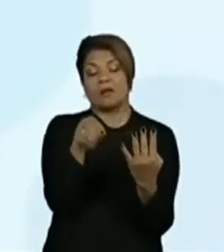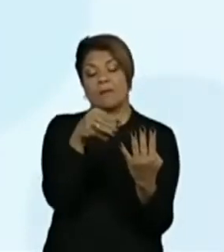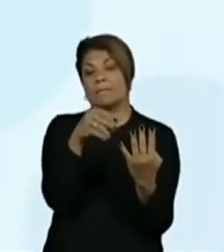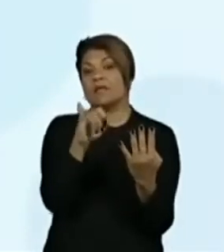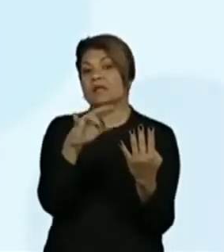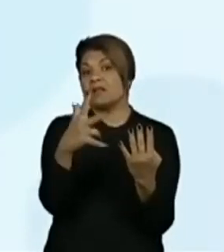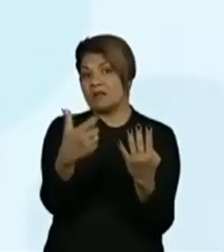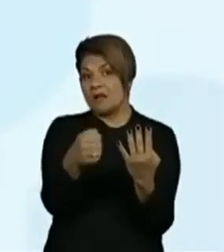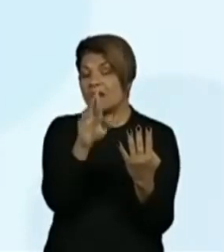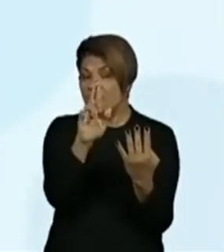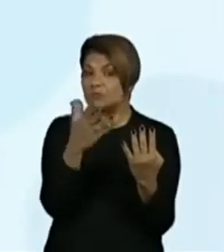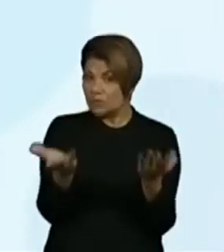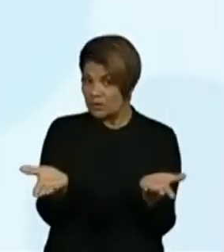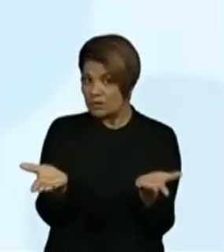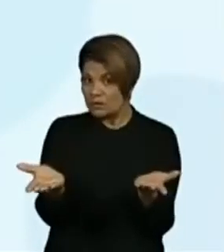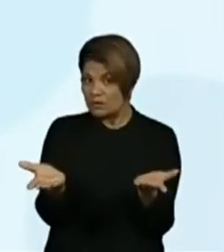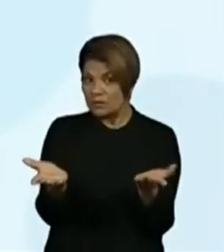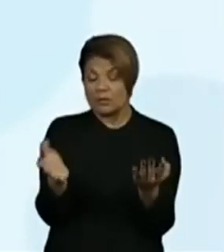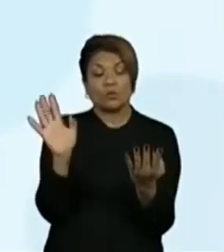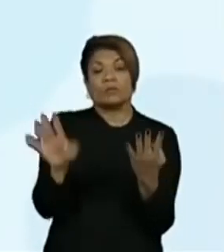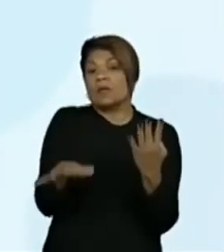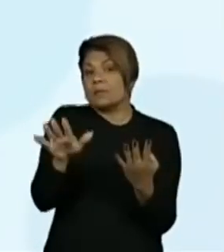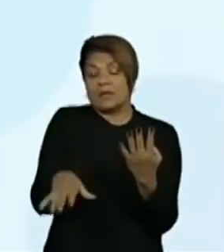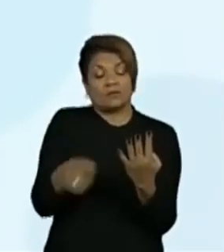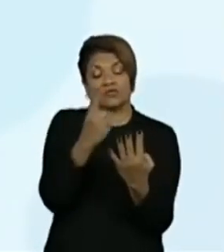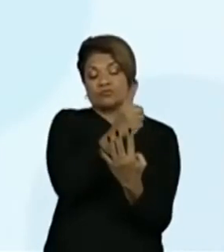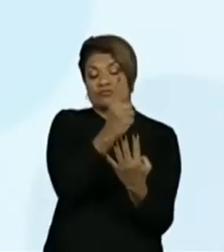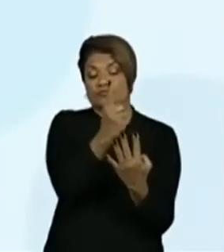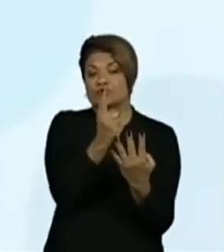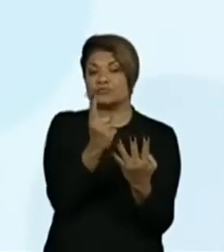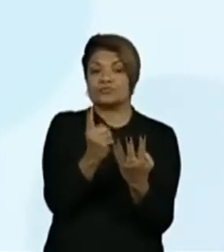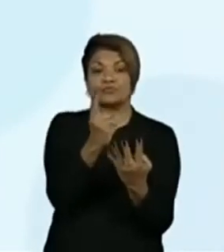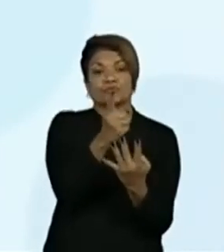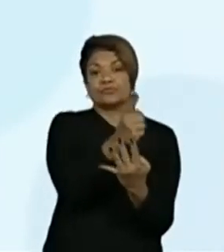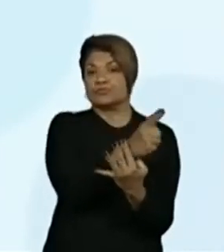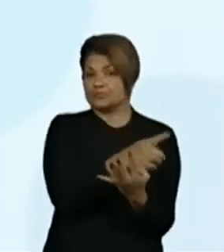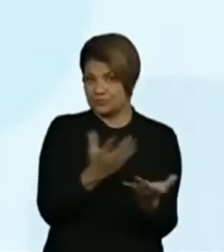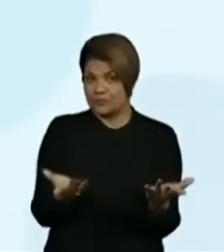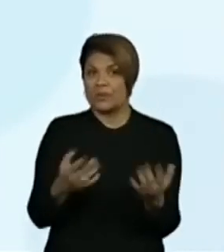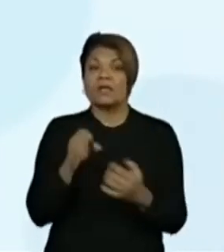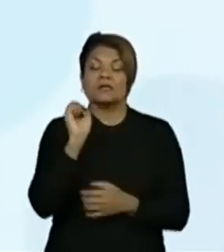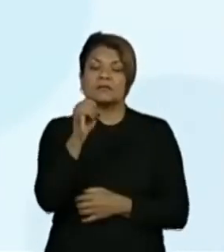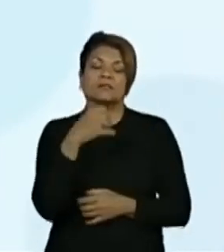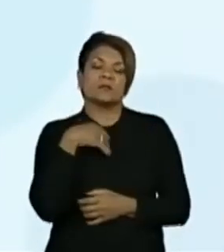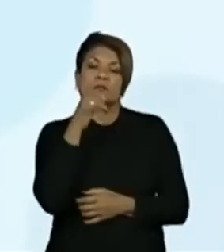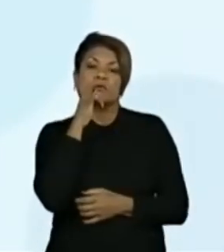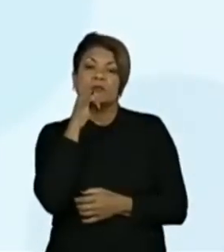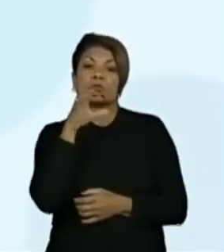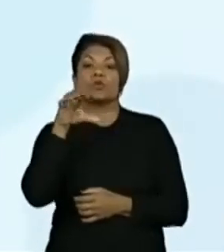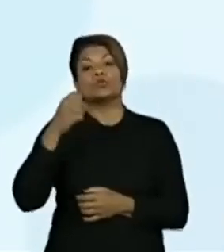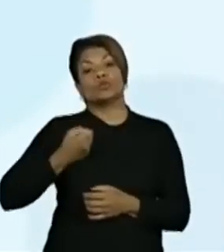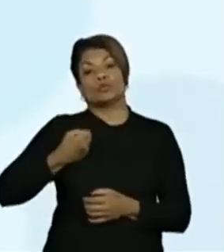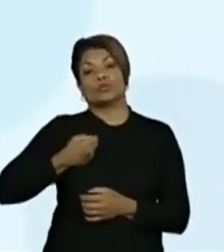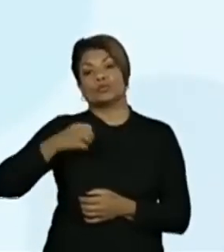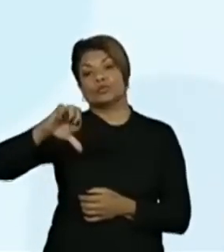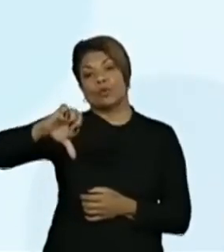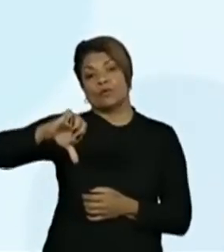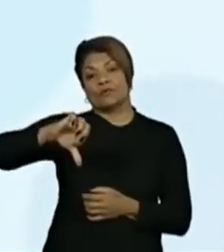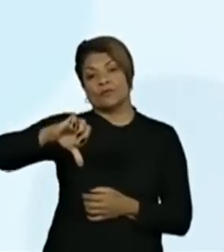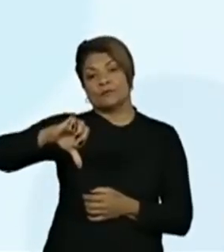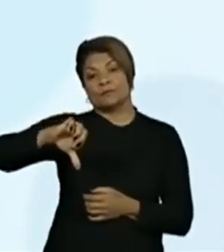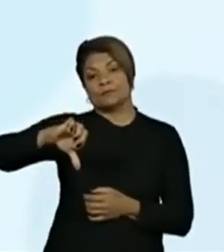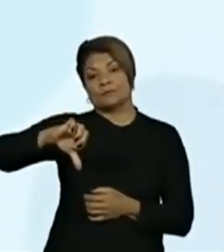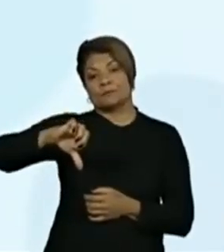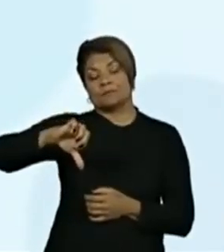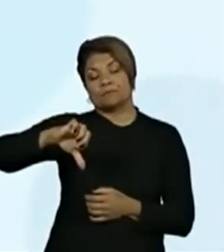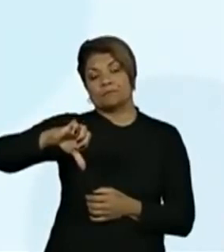milhar, não é? Então, se eu olhar aqui para o número 9, dessa fichinha que eu estou colocando uma setinha sobre ele agora,